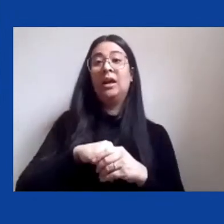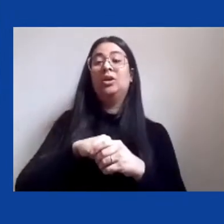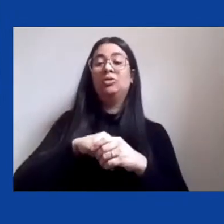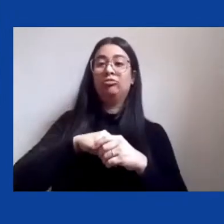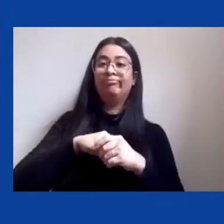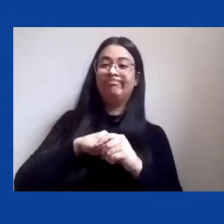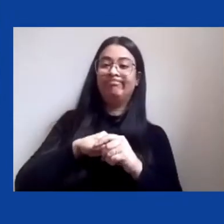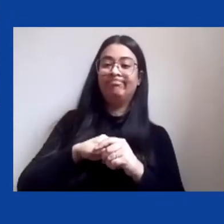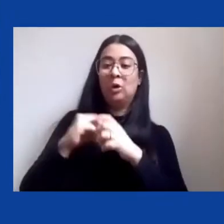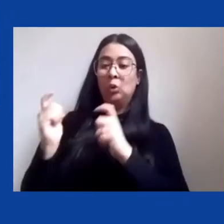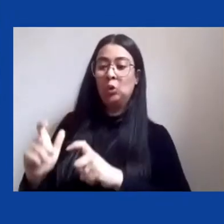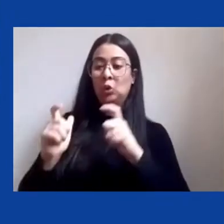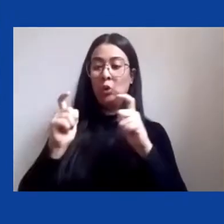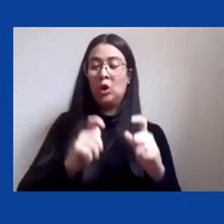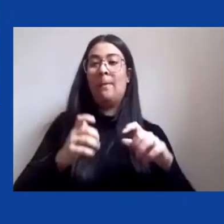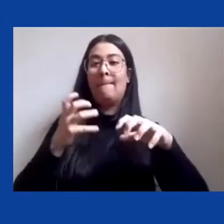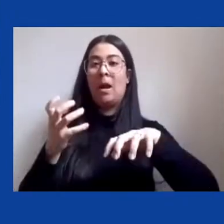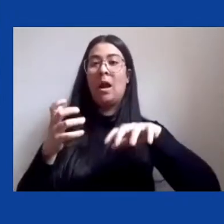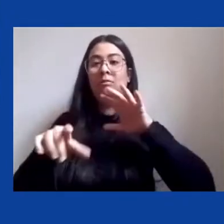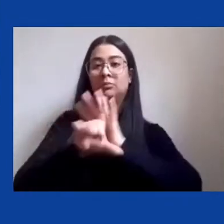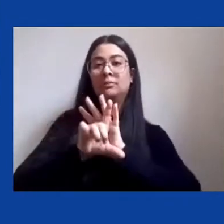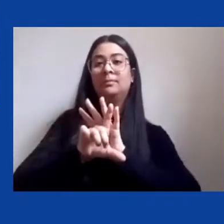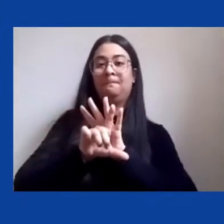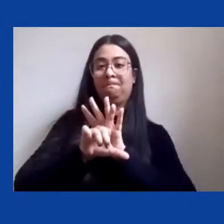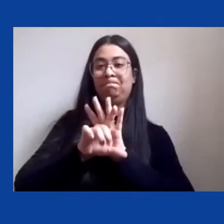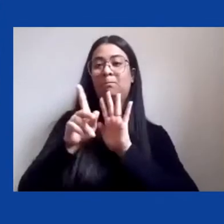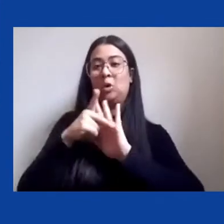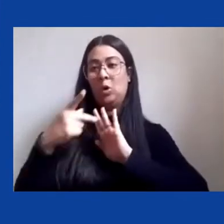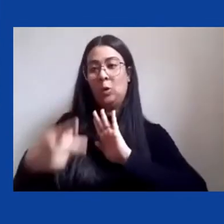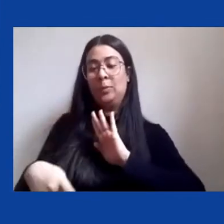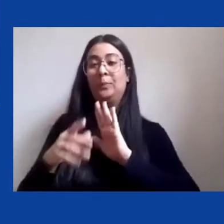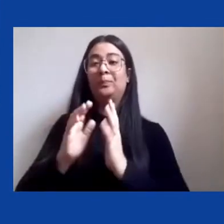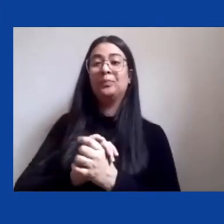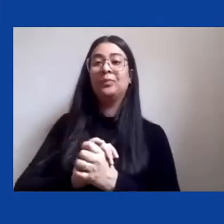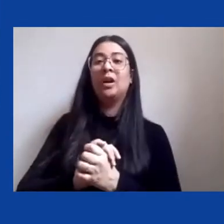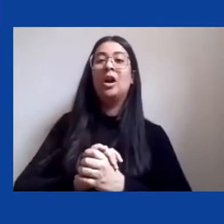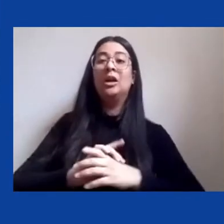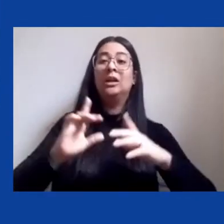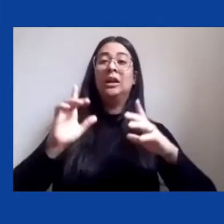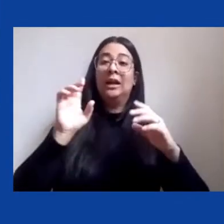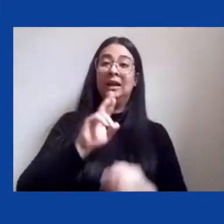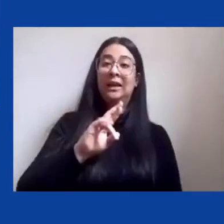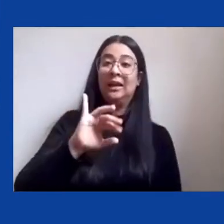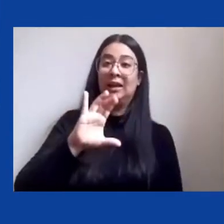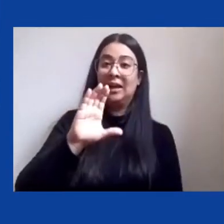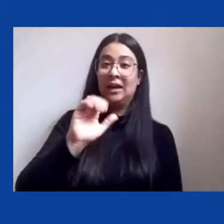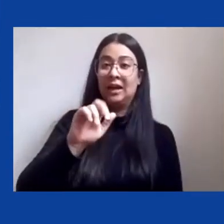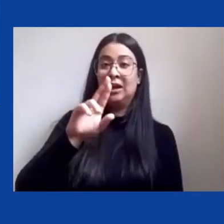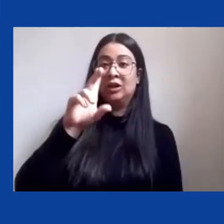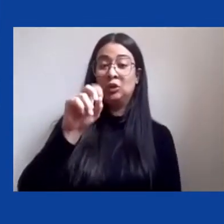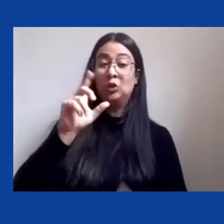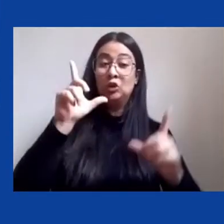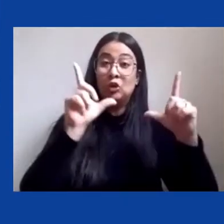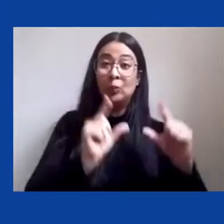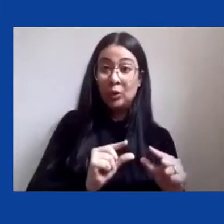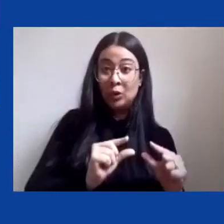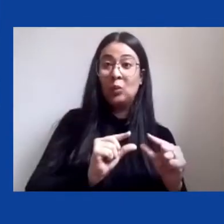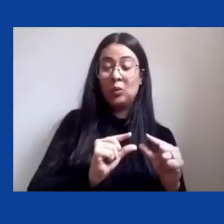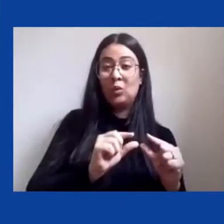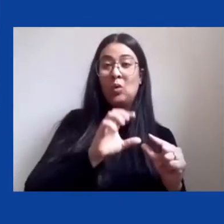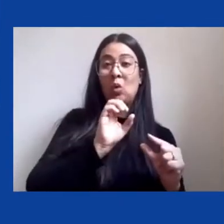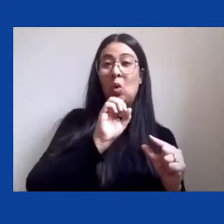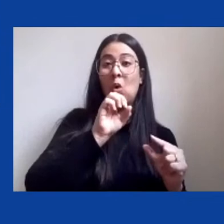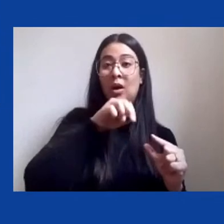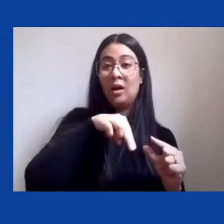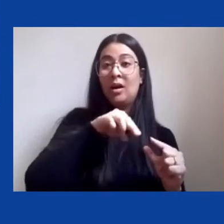Ricardo Salles reduziu drasticamente o número de conselheiros do Conama de 96 para 23 e inaugurou essa sistemática